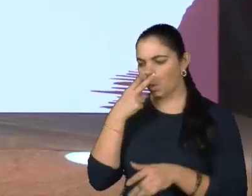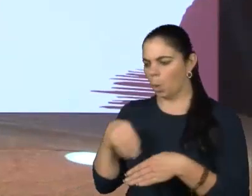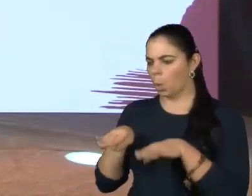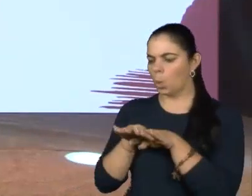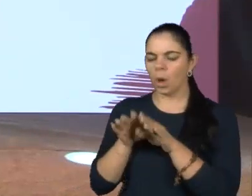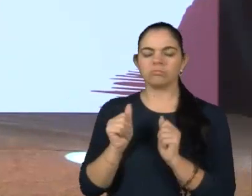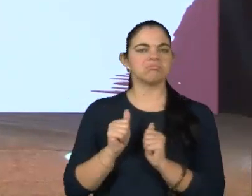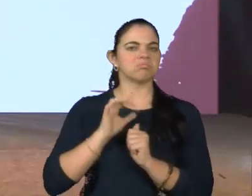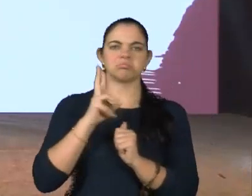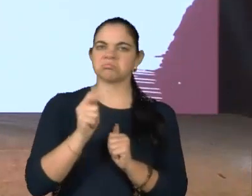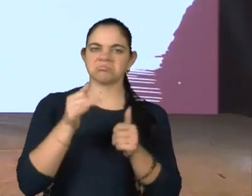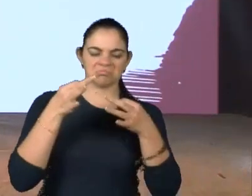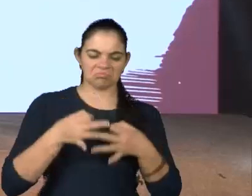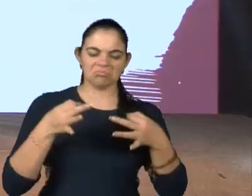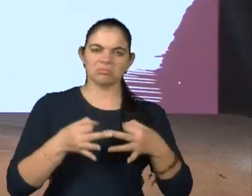transversalizei,